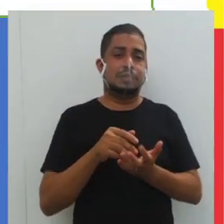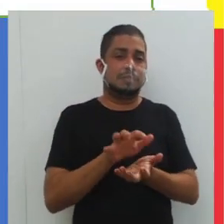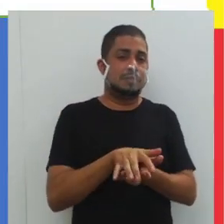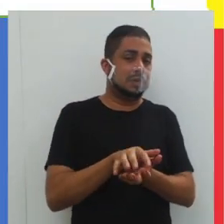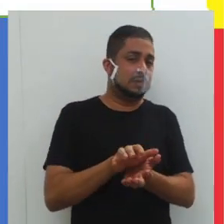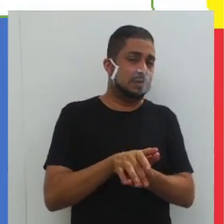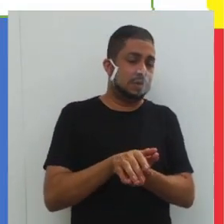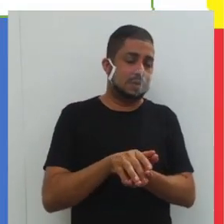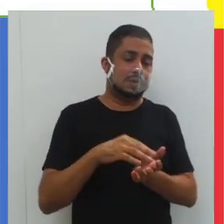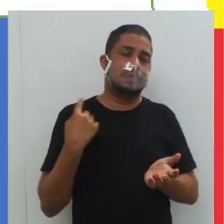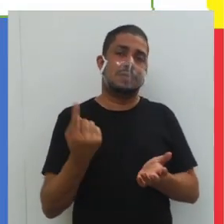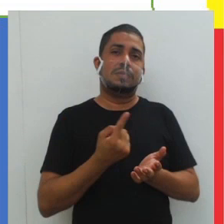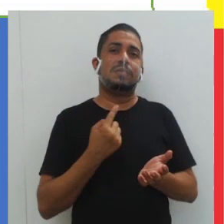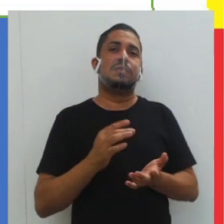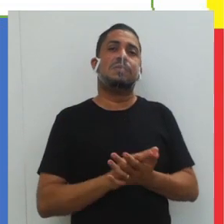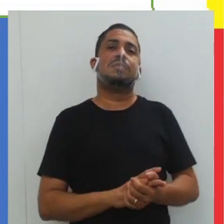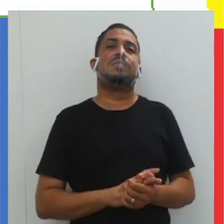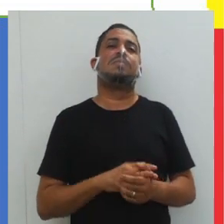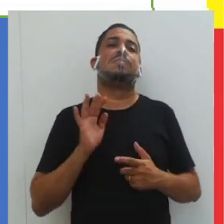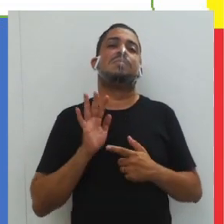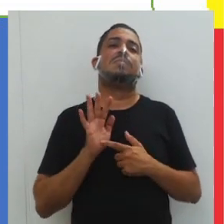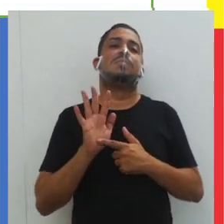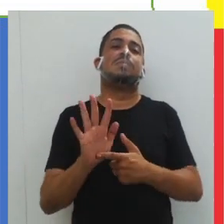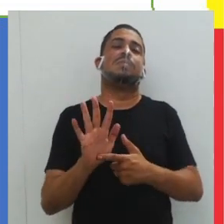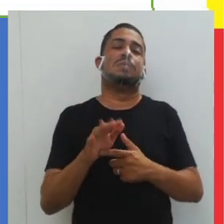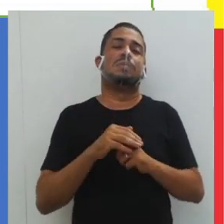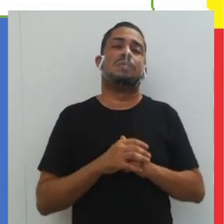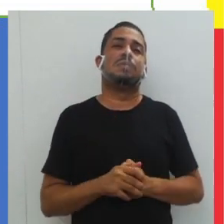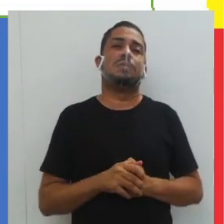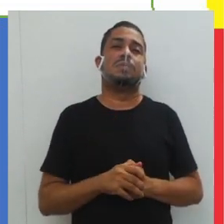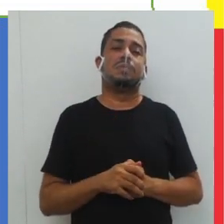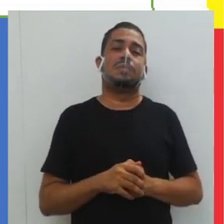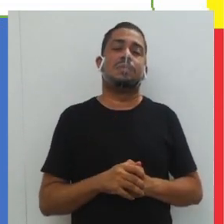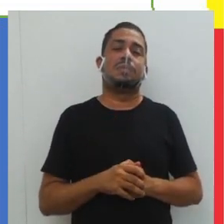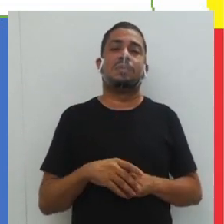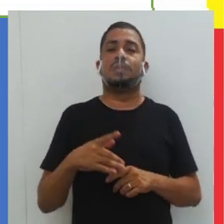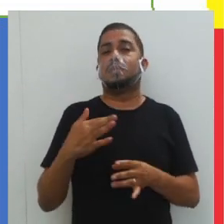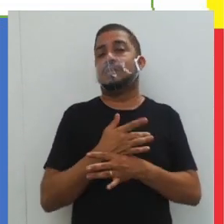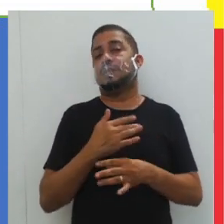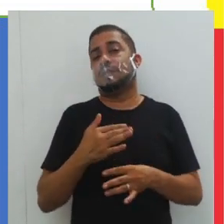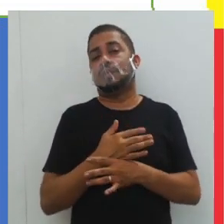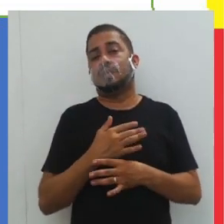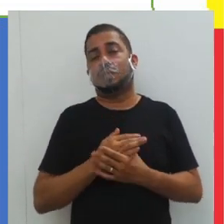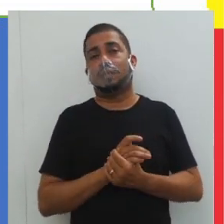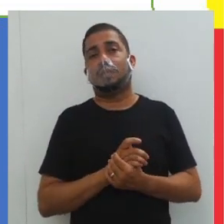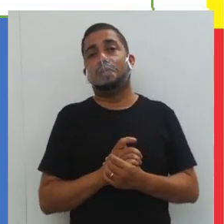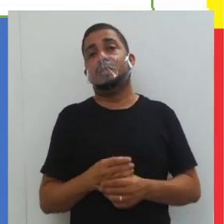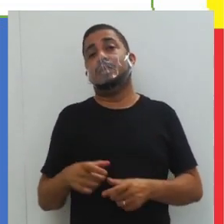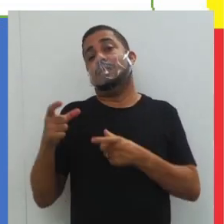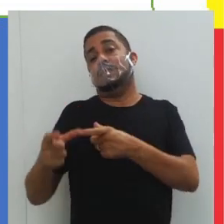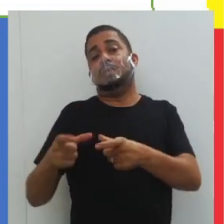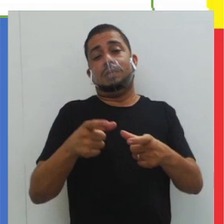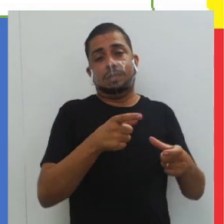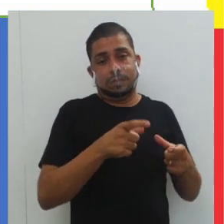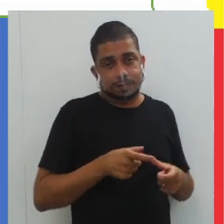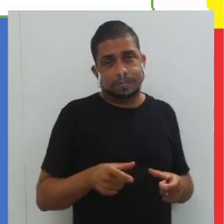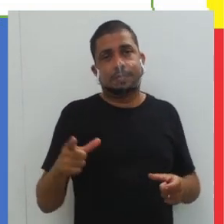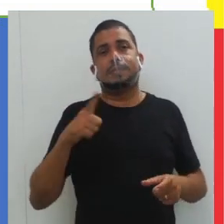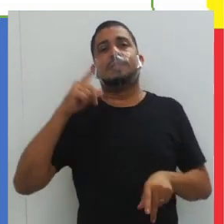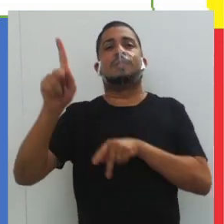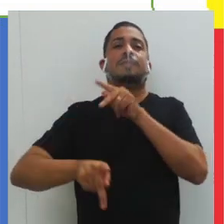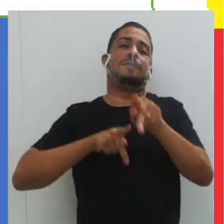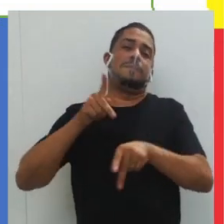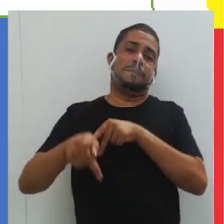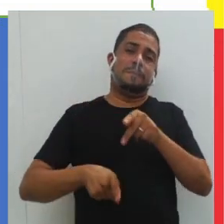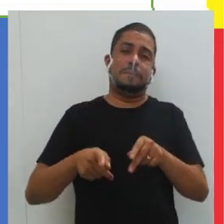estado, um mapa do nosso estado, mostrando, apontando as cidades, as localidades em que há